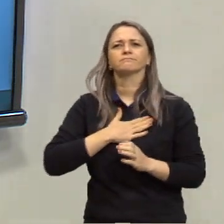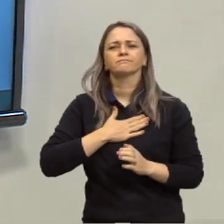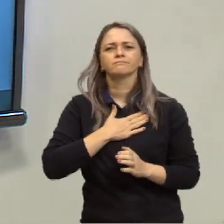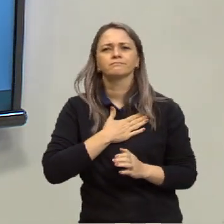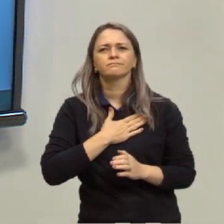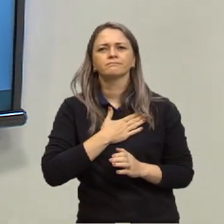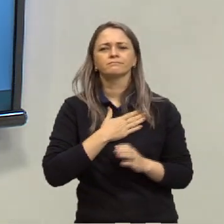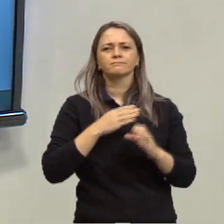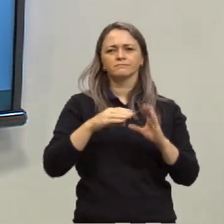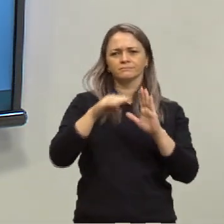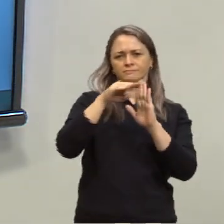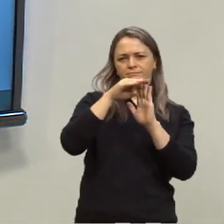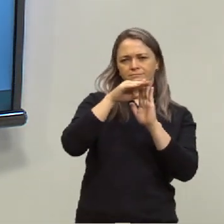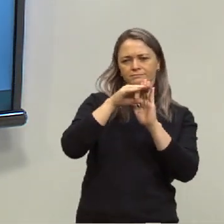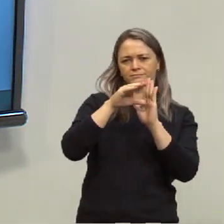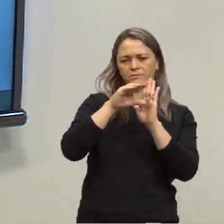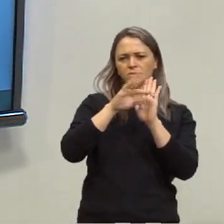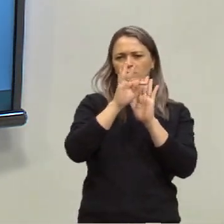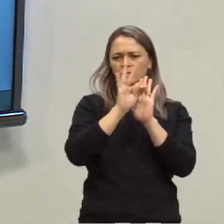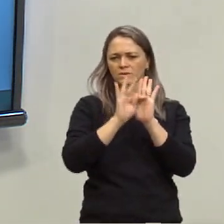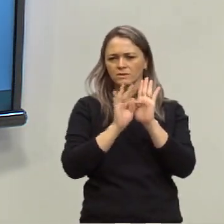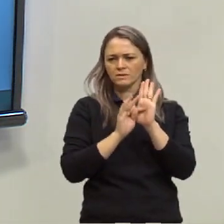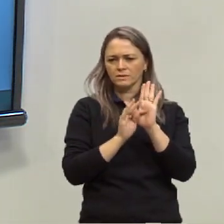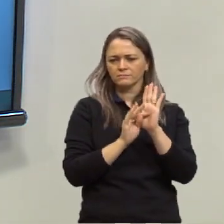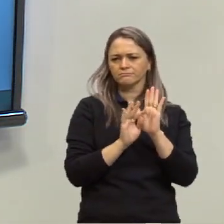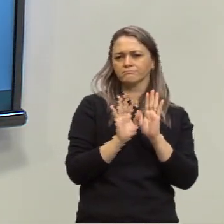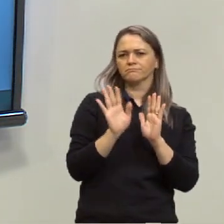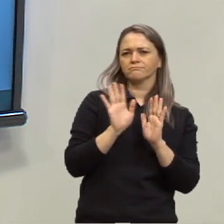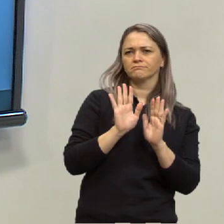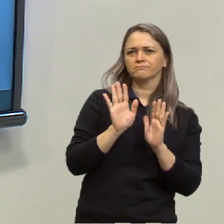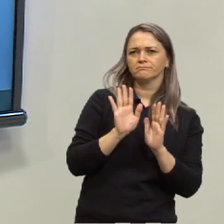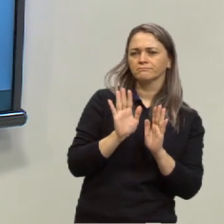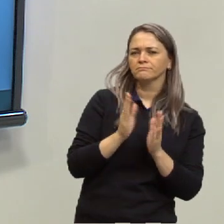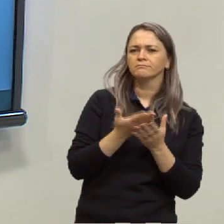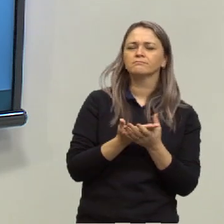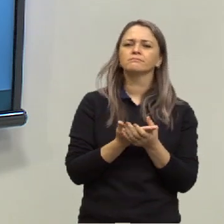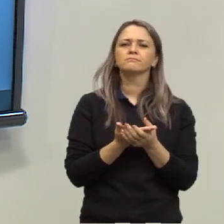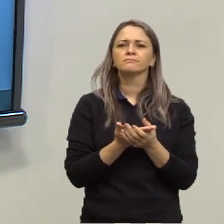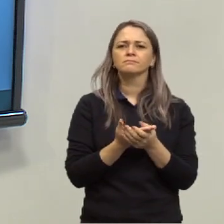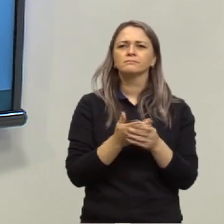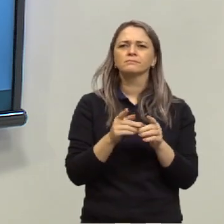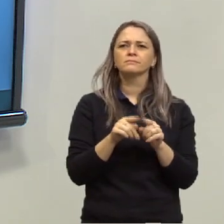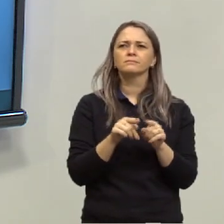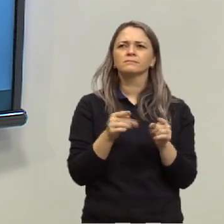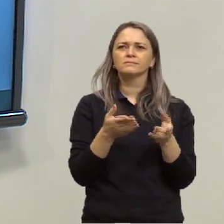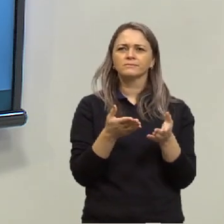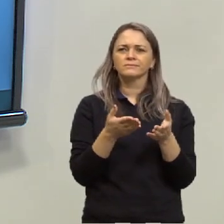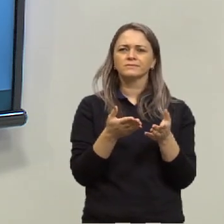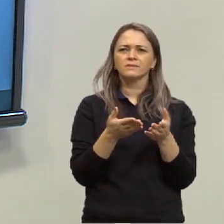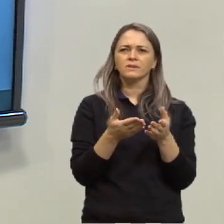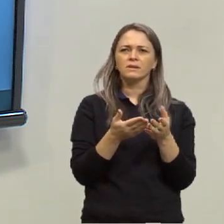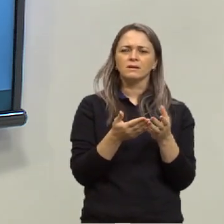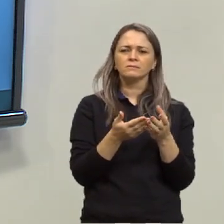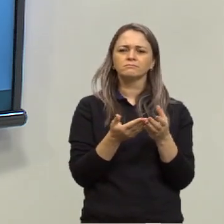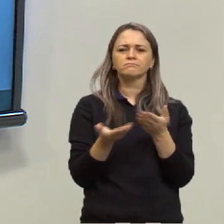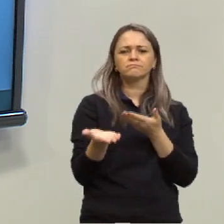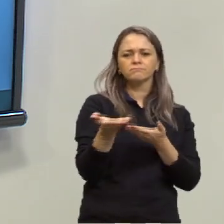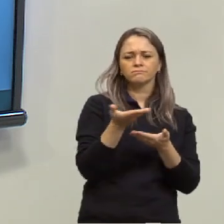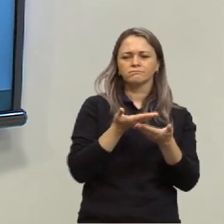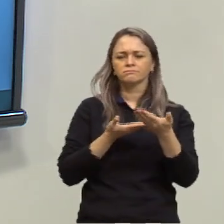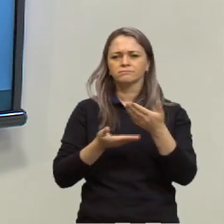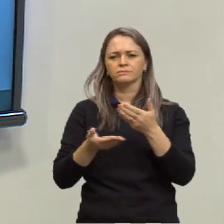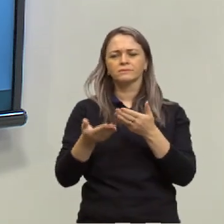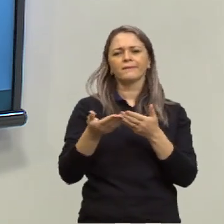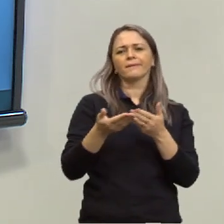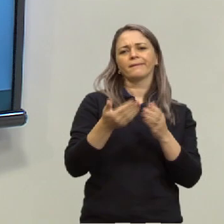corpo de texto, ela tem uma despedida. geralmente ela ia, né, hoje a gente já não troca mais cartas, mas ela ia em